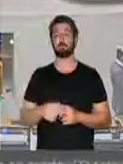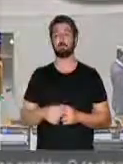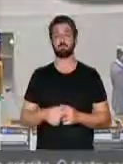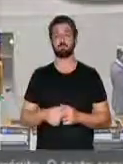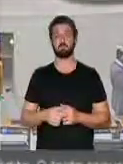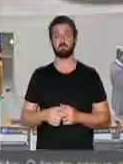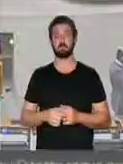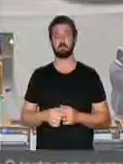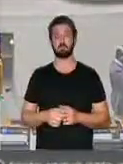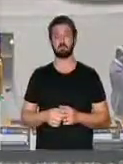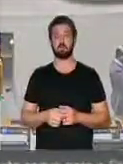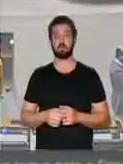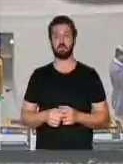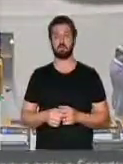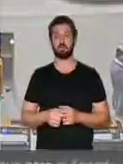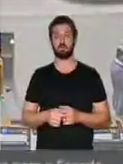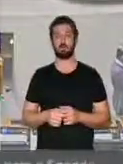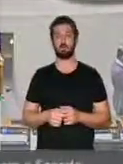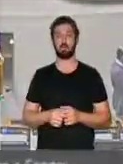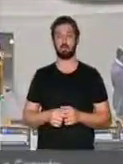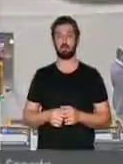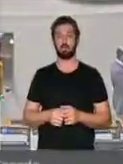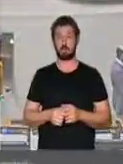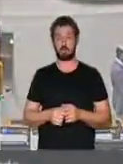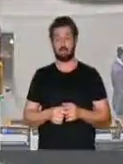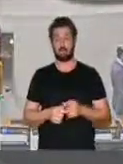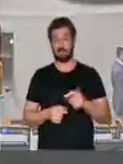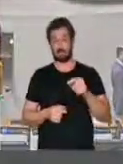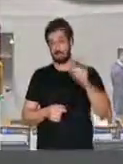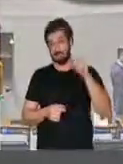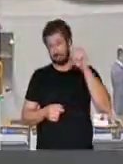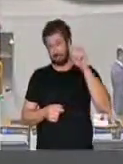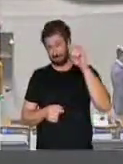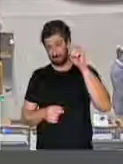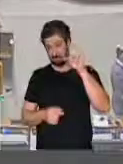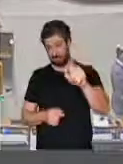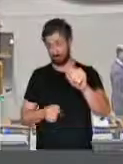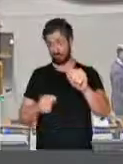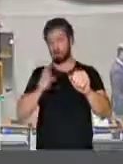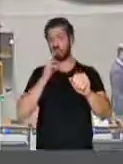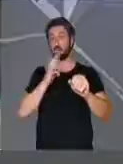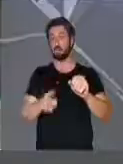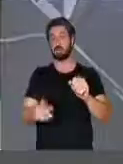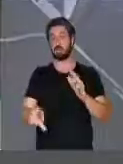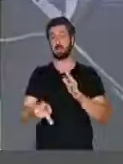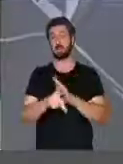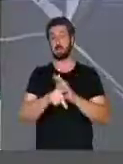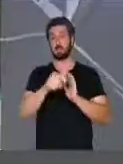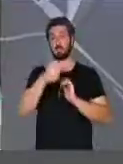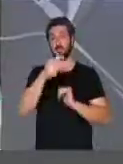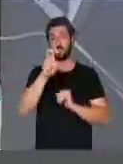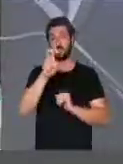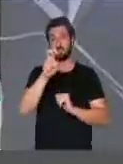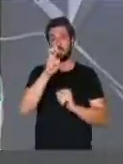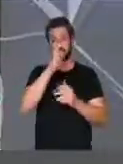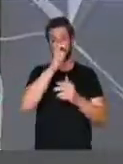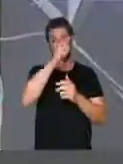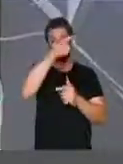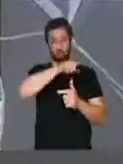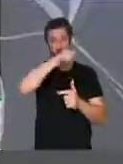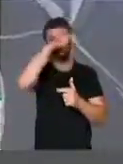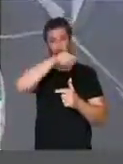o índice de resultado dos 25 refis